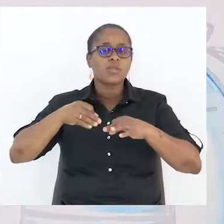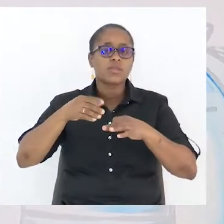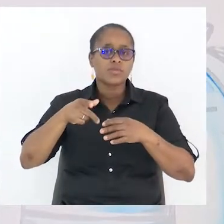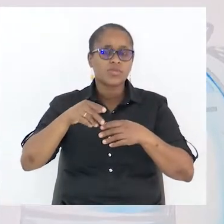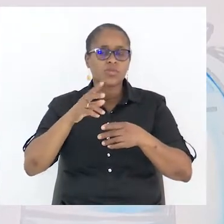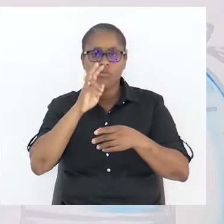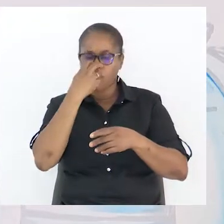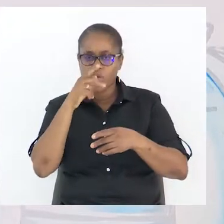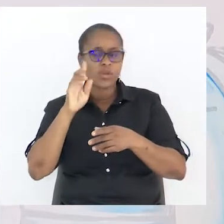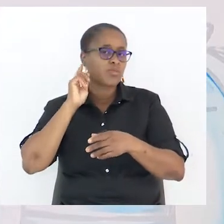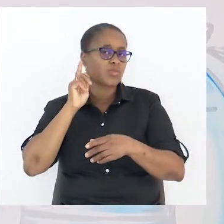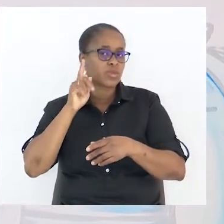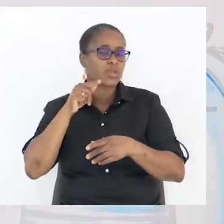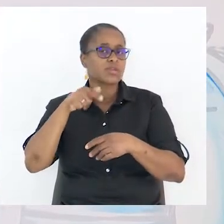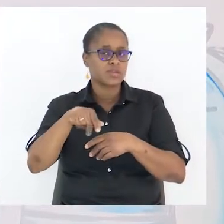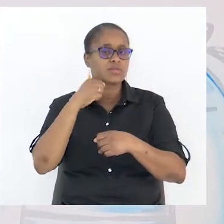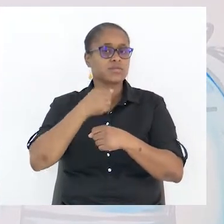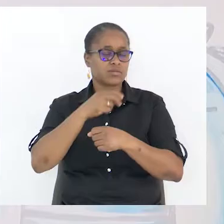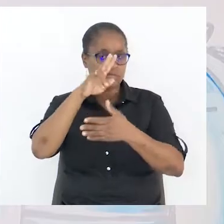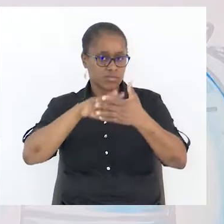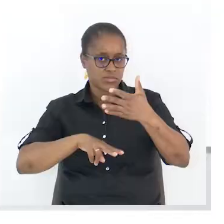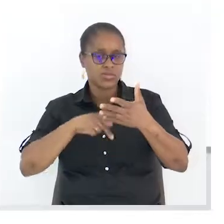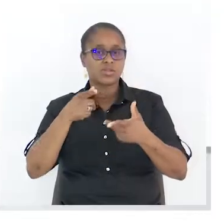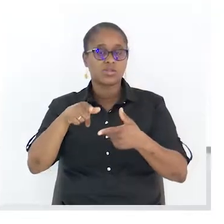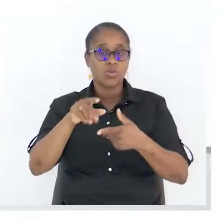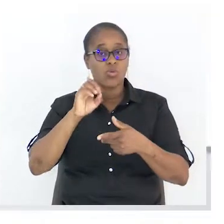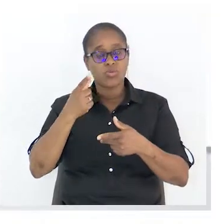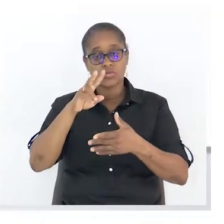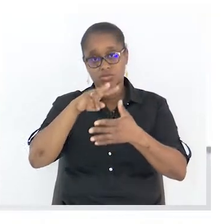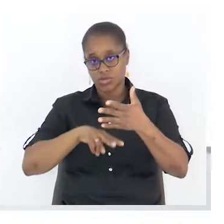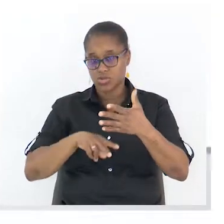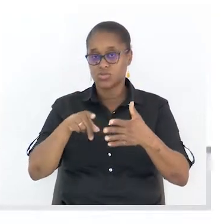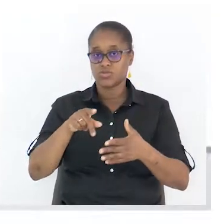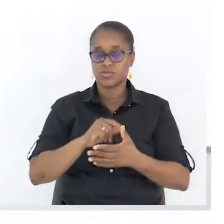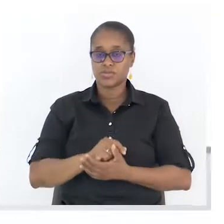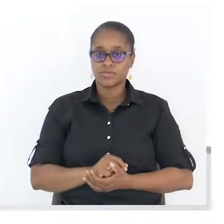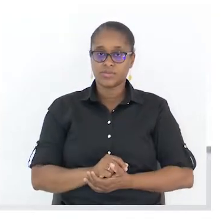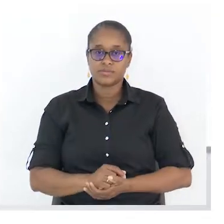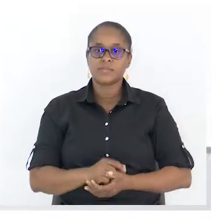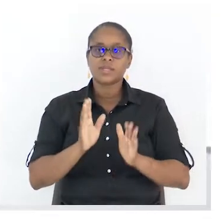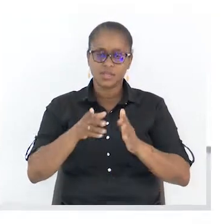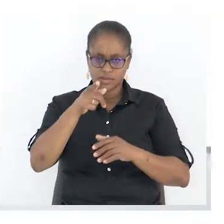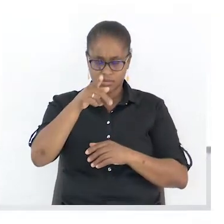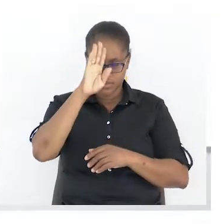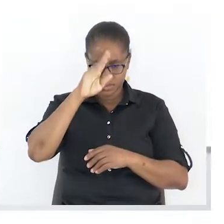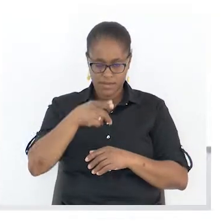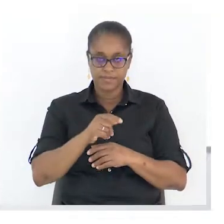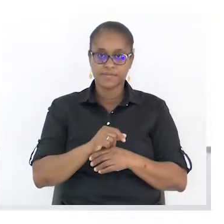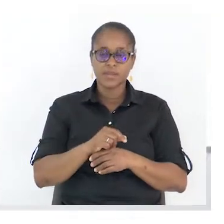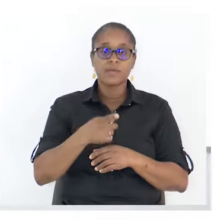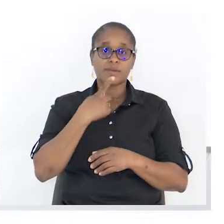produção textual, ou então desse género textual. Já sabes que para entenderes um